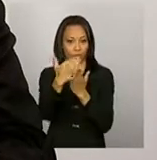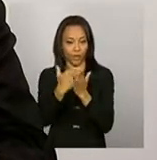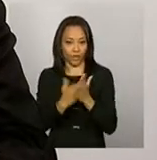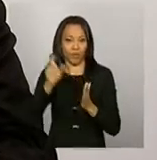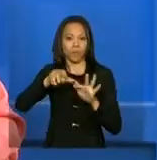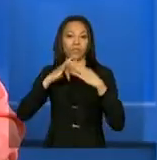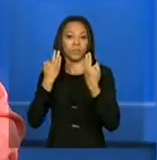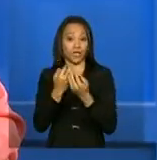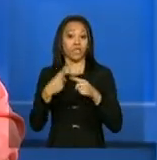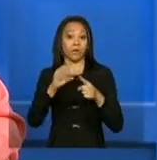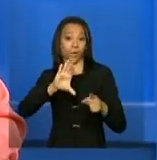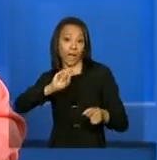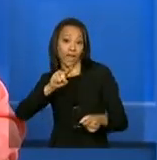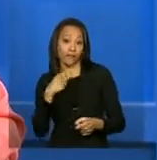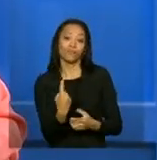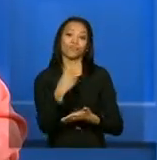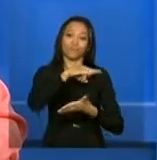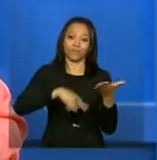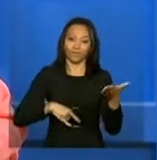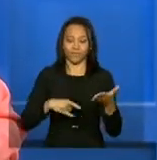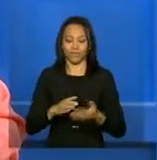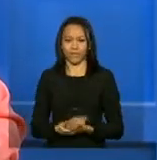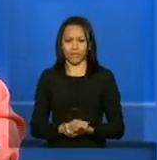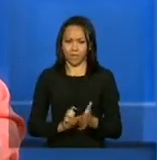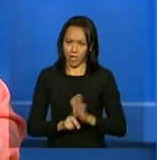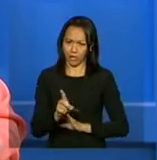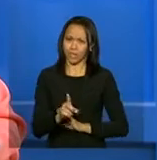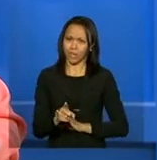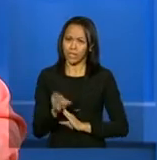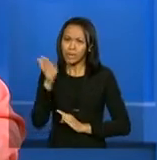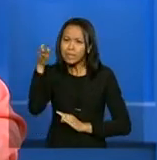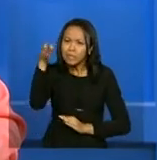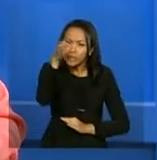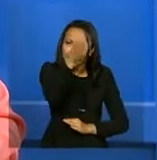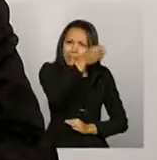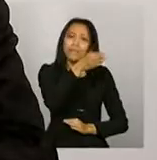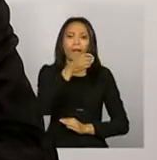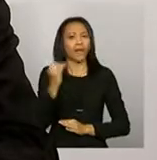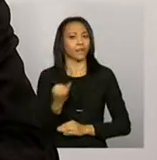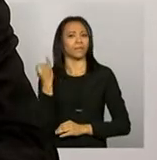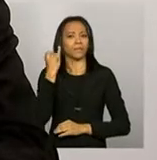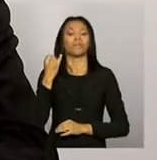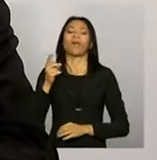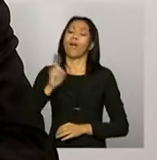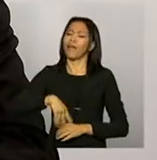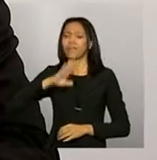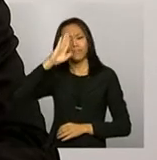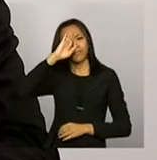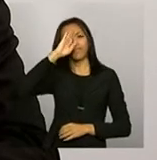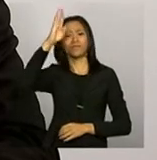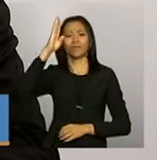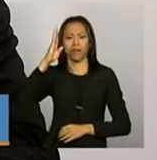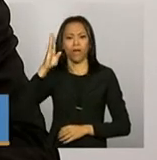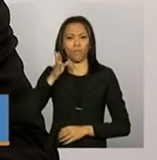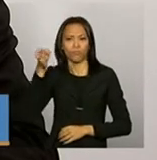Família. E o investimento na busca ativa é um ponto prioritário. é fundamental hoje, diria, porque